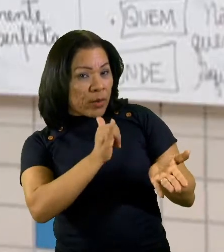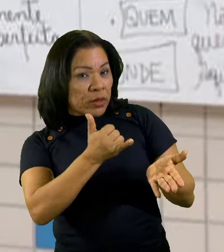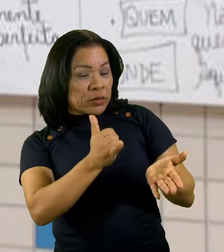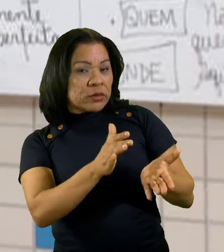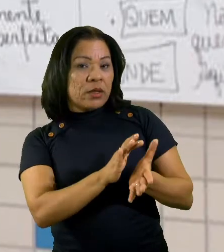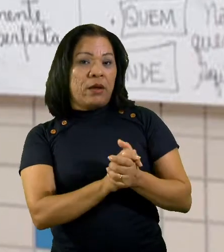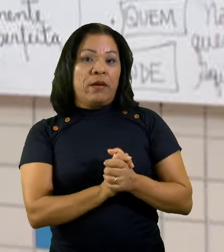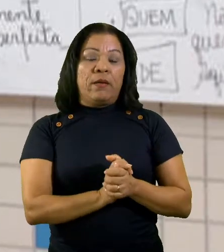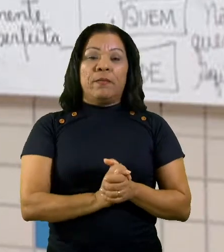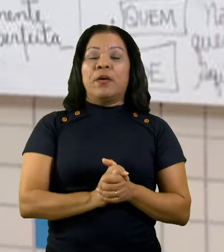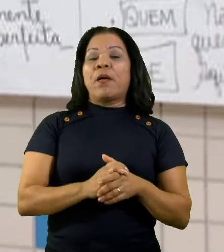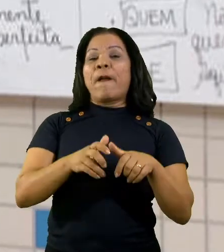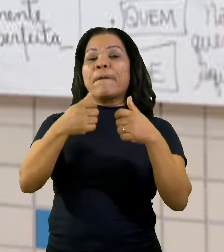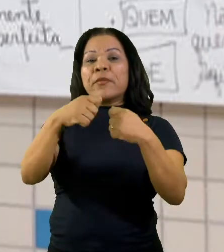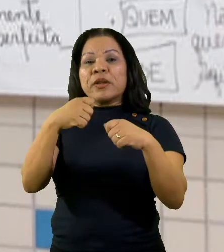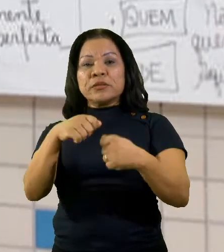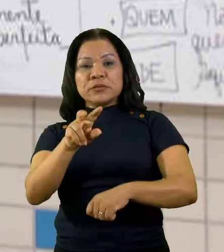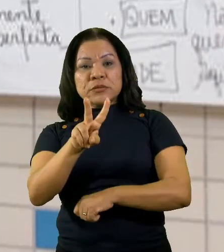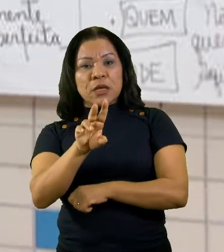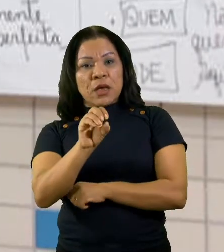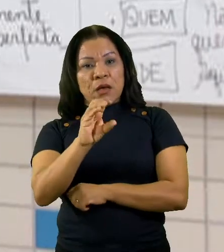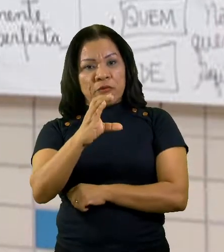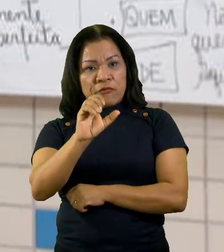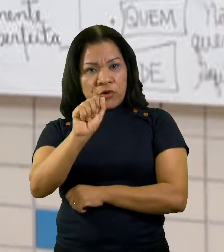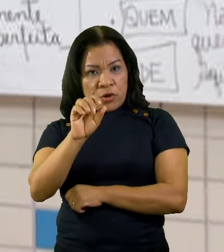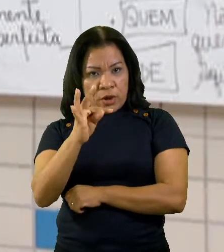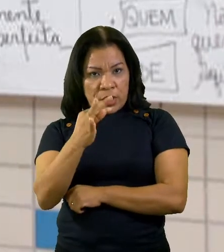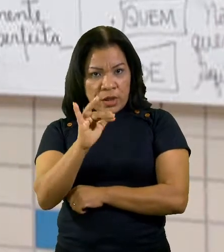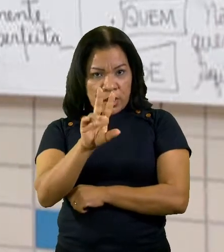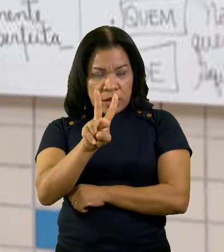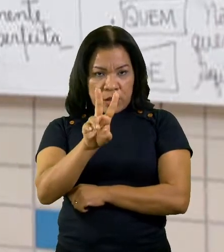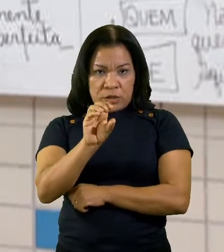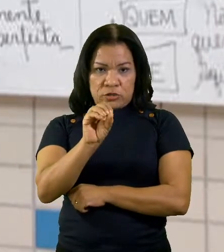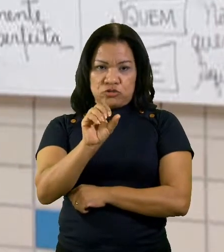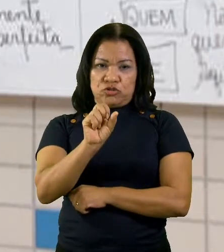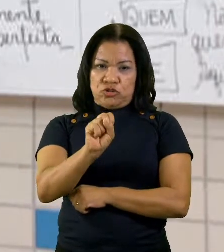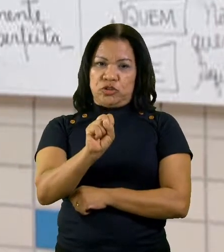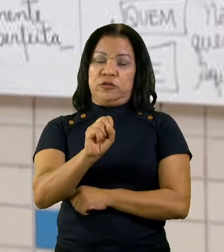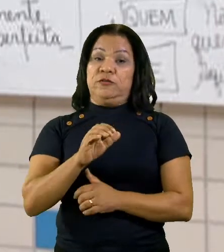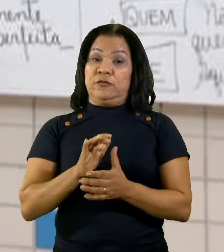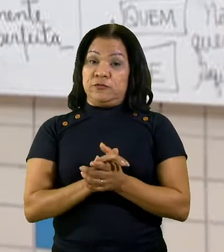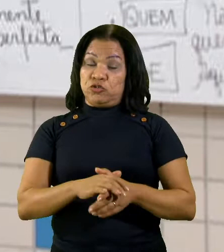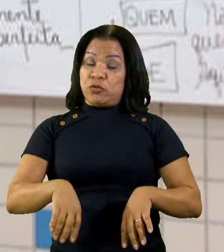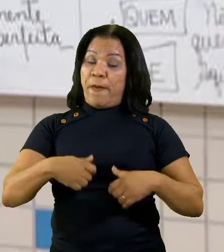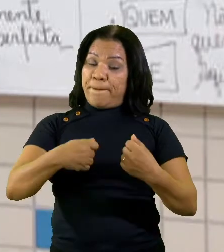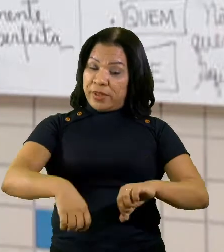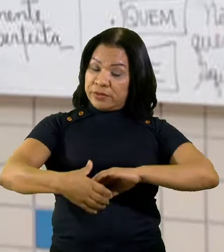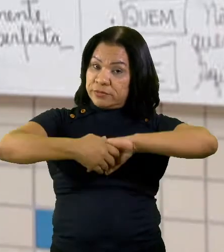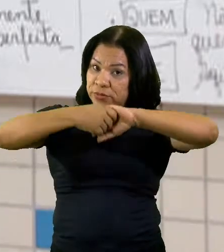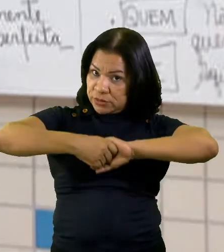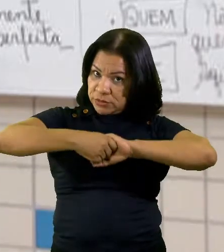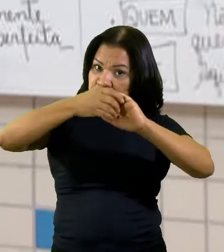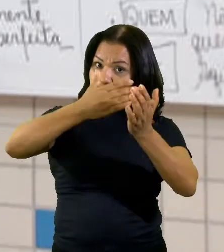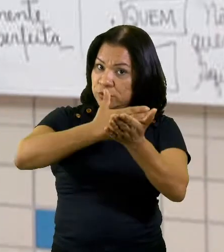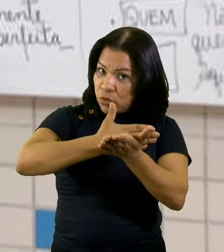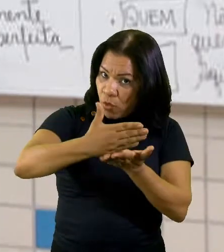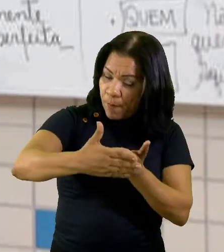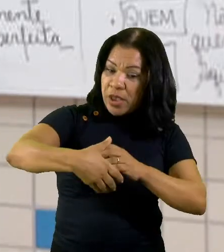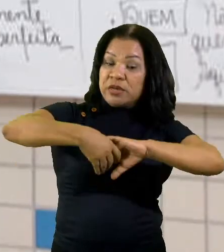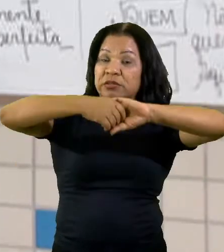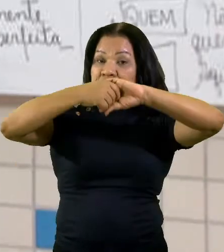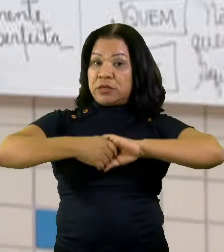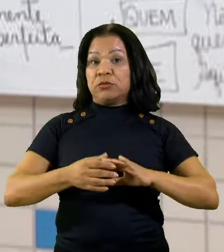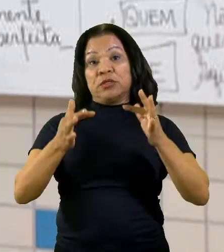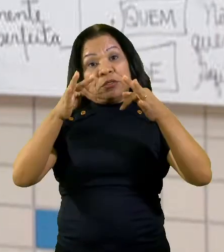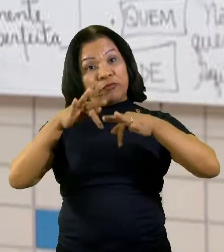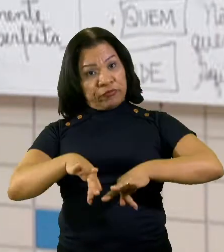evocativos para fazer essa saudação inicial. A saudação final é sempre de maneira respeitosa, por isso